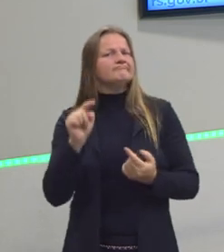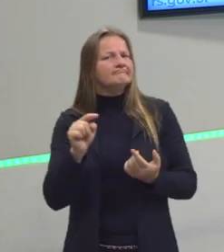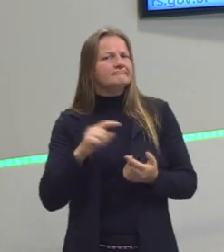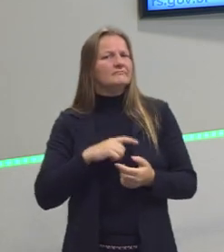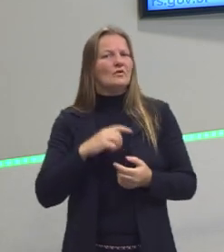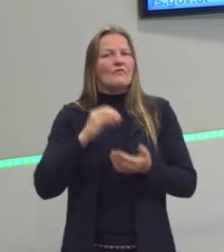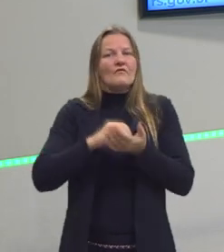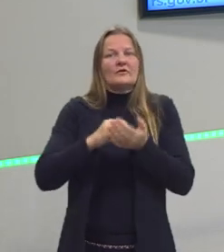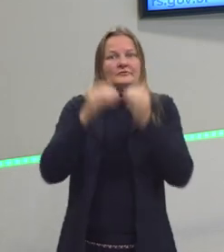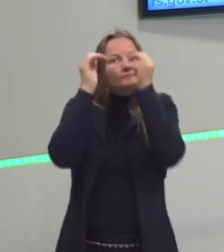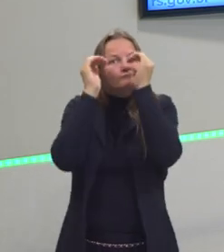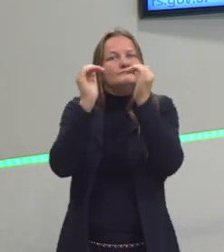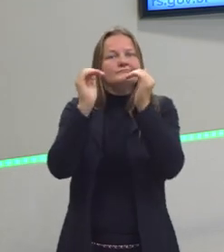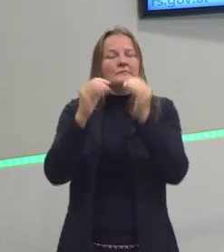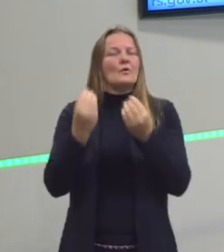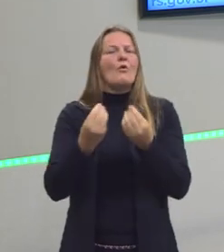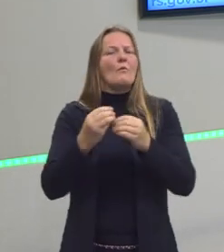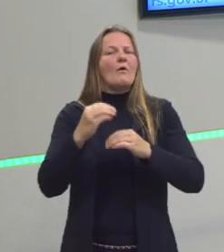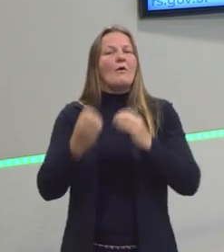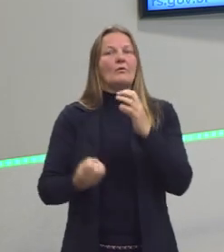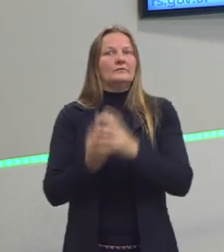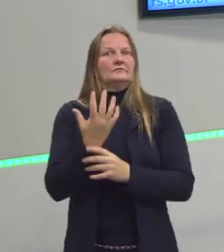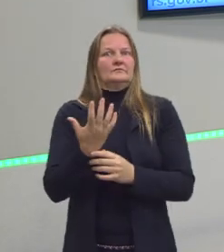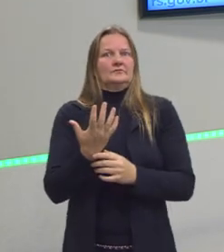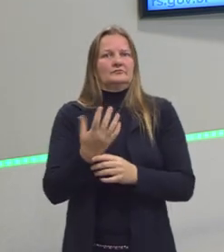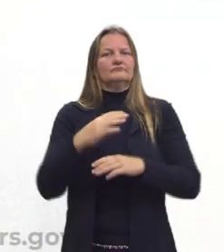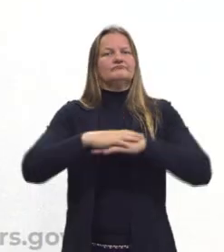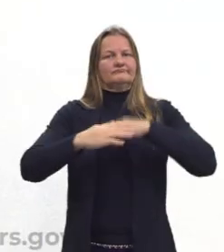Como isso aconteceu nesse processo de construção.